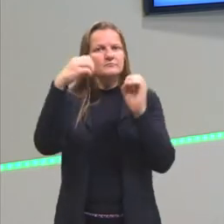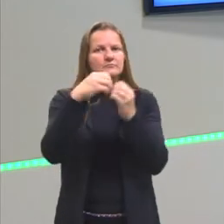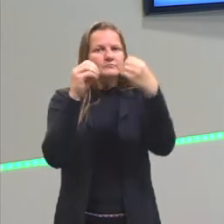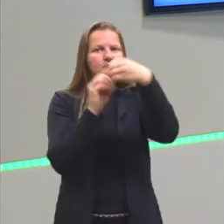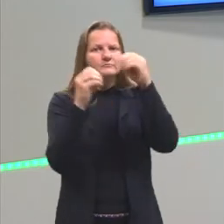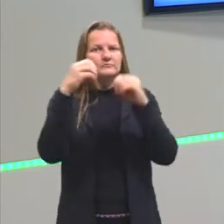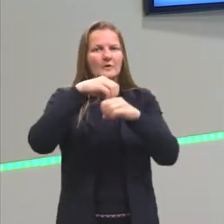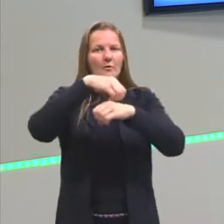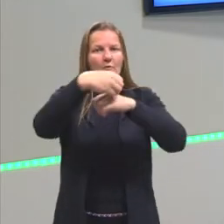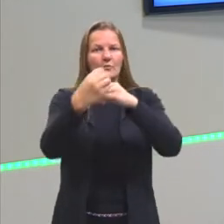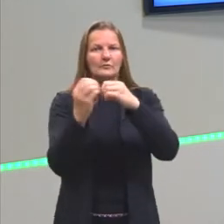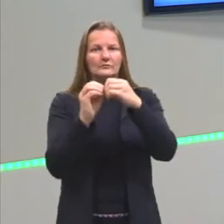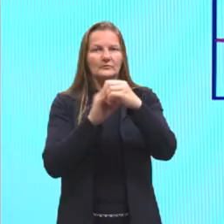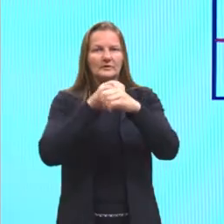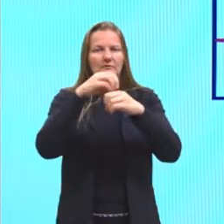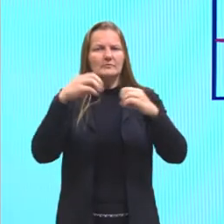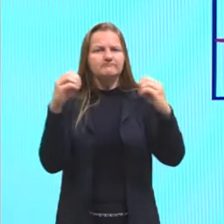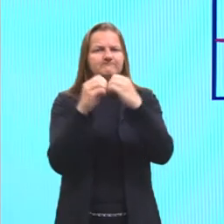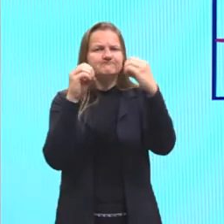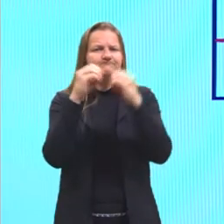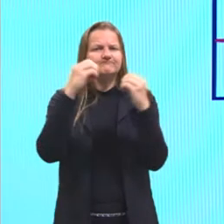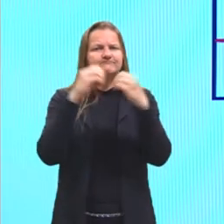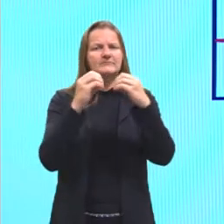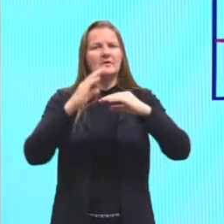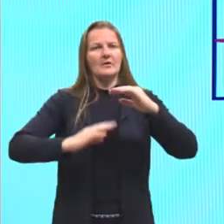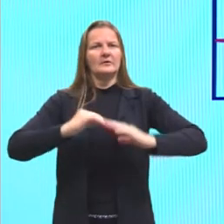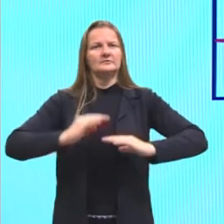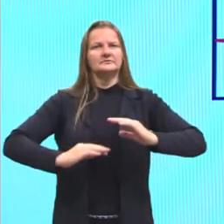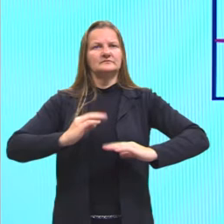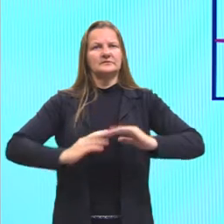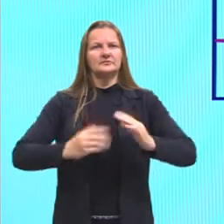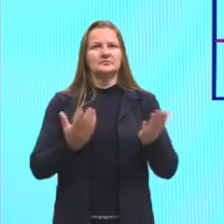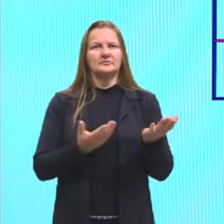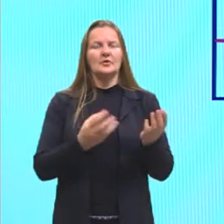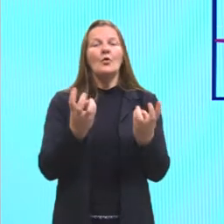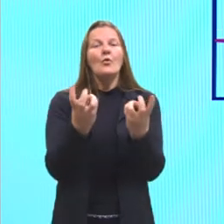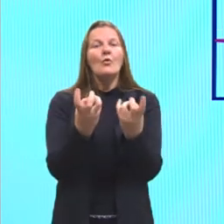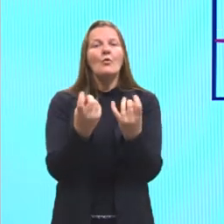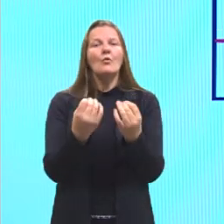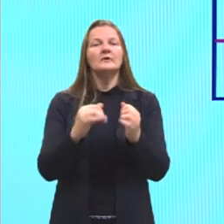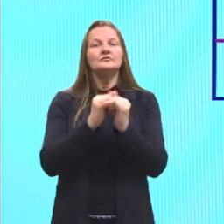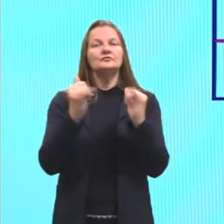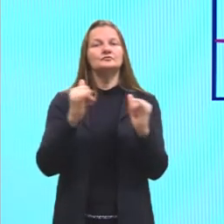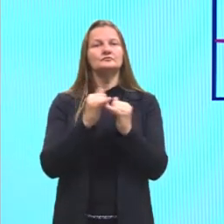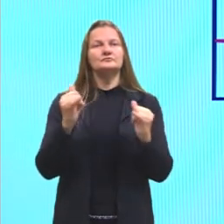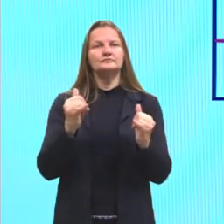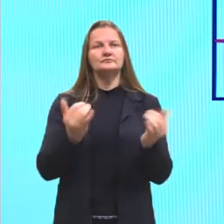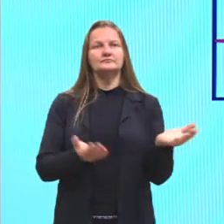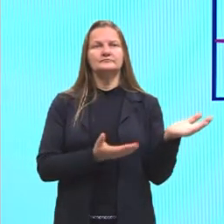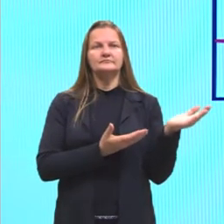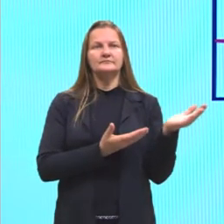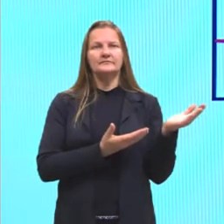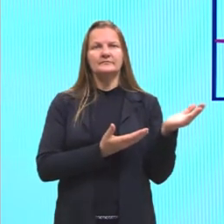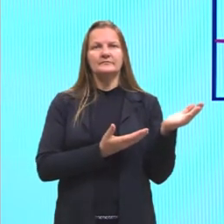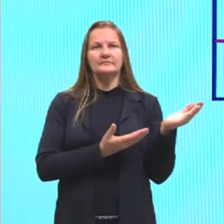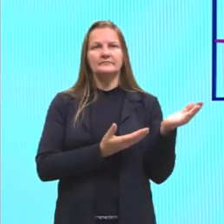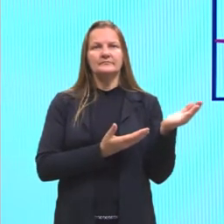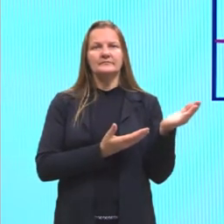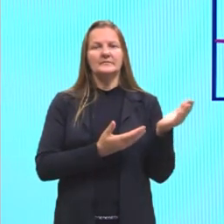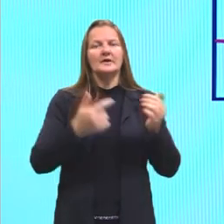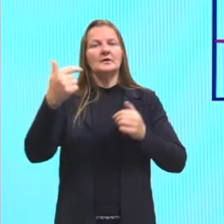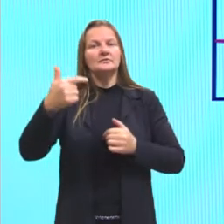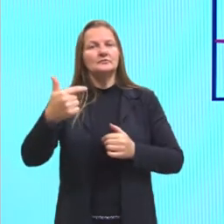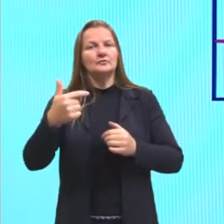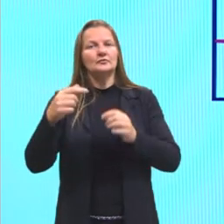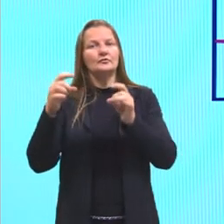formação do complexo ativado. E aqui eu tenho a quantidade de energia para a formação dos